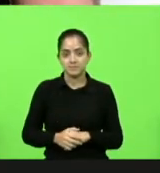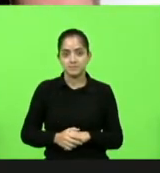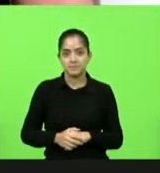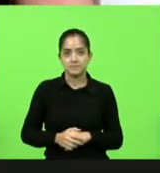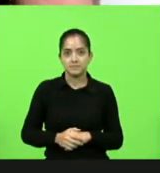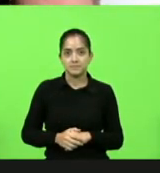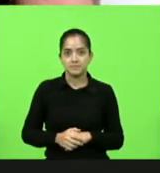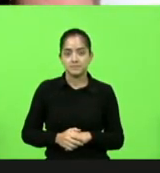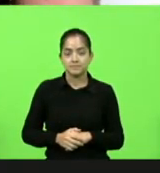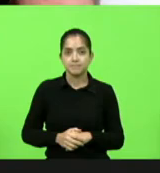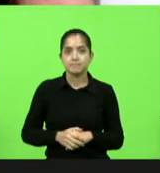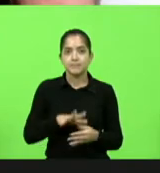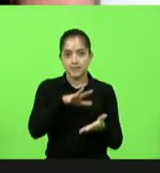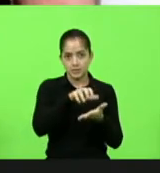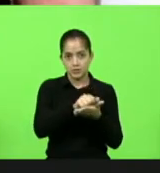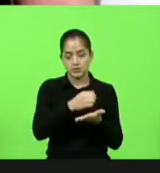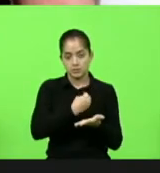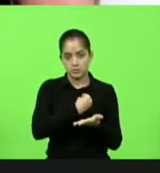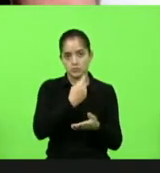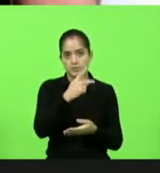Ok, está registrado.